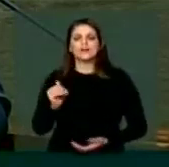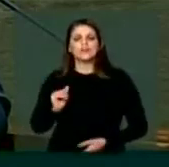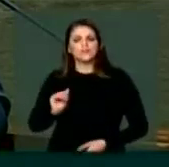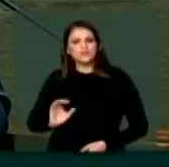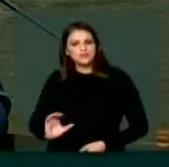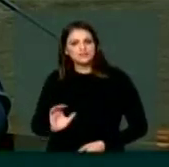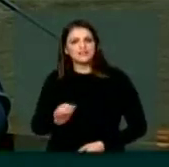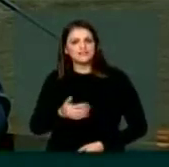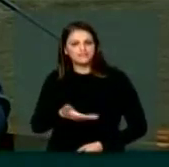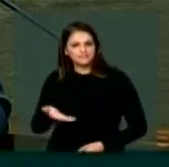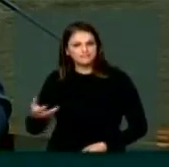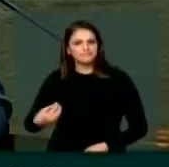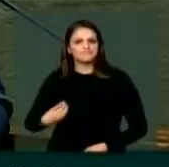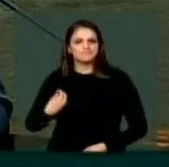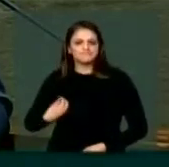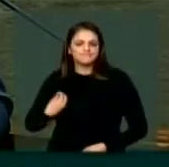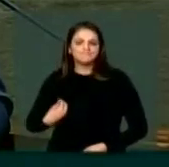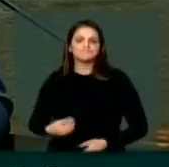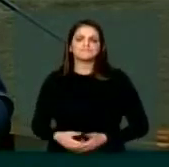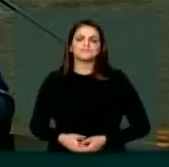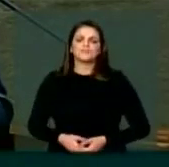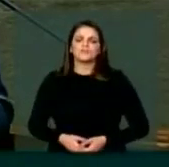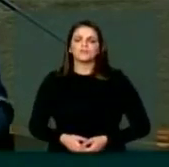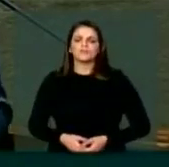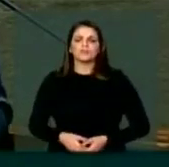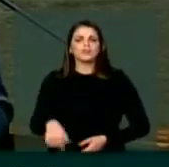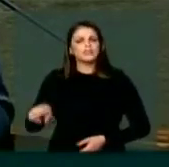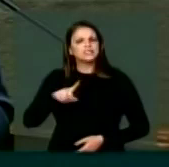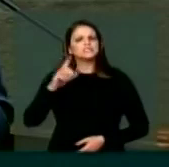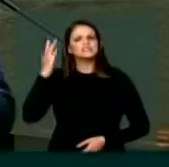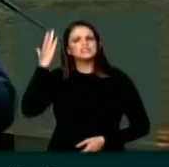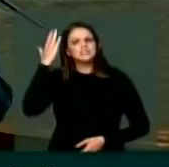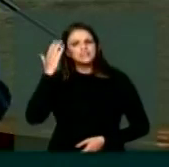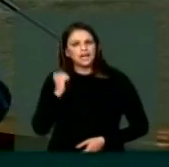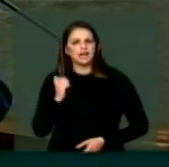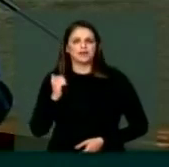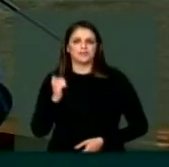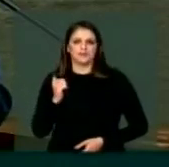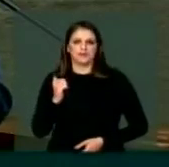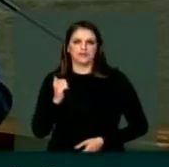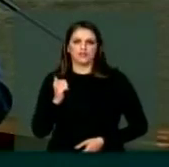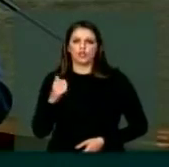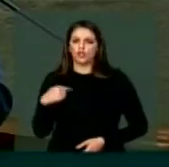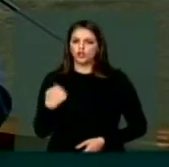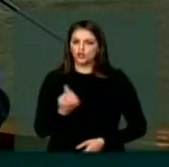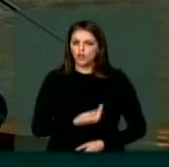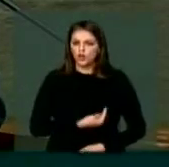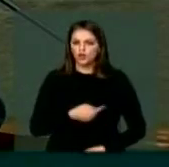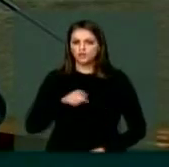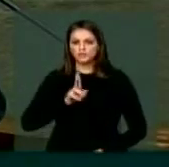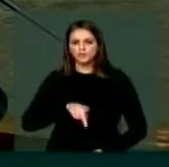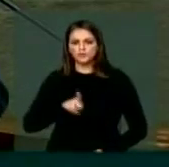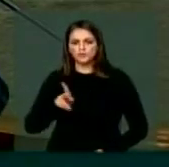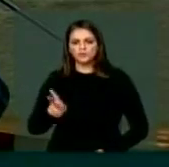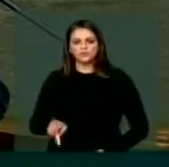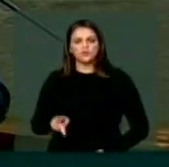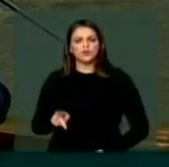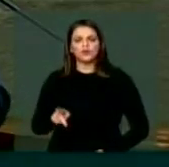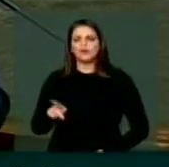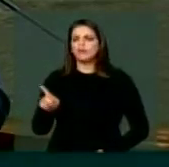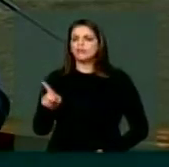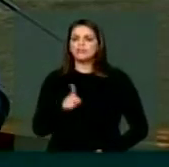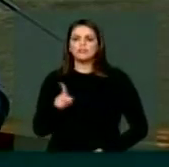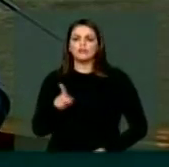educação também é para a vida inteira, sabem que nós, na verdade, professores, não